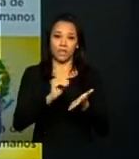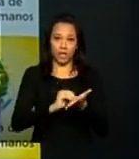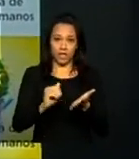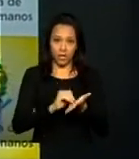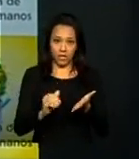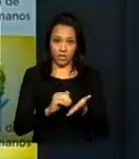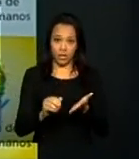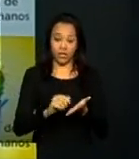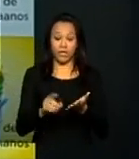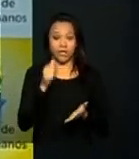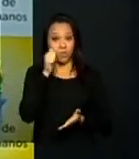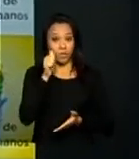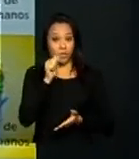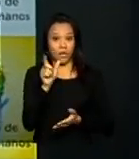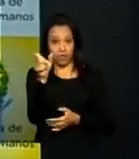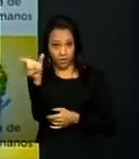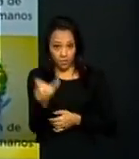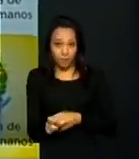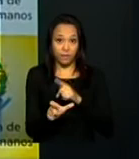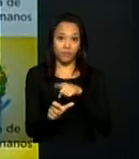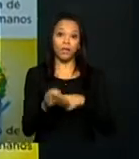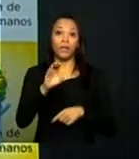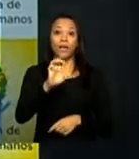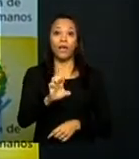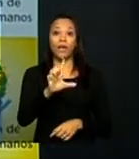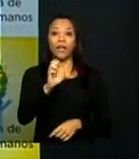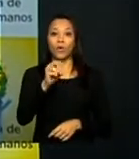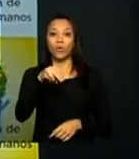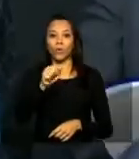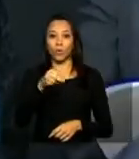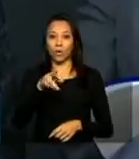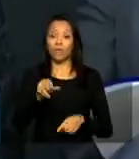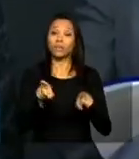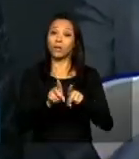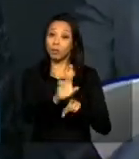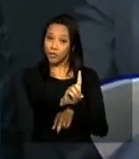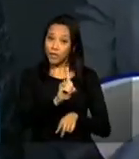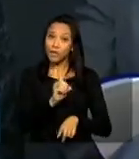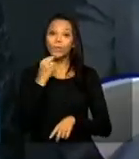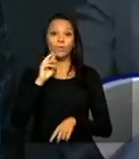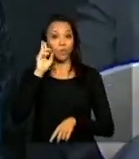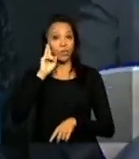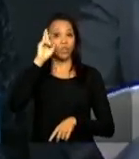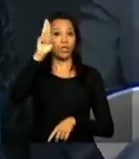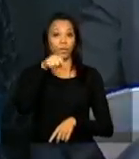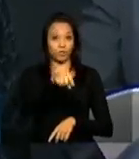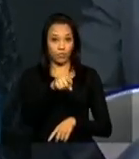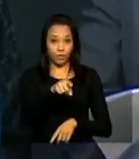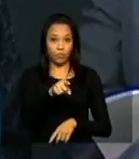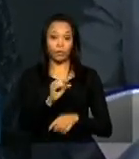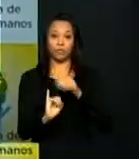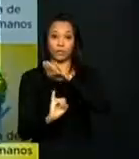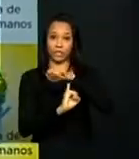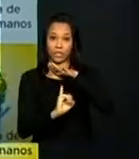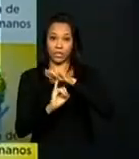Presidência da República, Eleonora Minicucci. Cumprimentar aqui o Iver Zog, que é o diretor do Instituto Vladimir Zog.